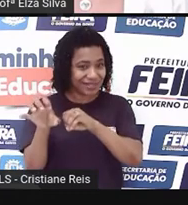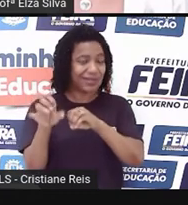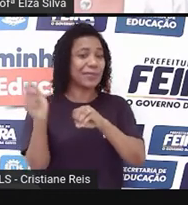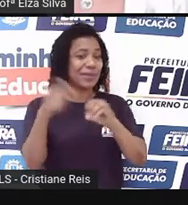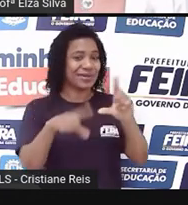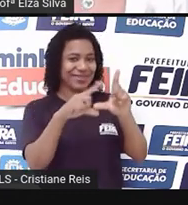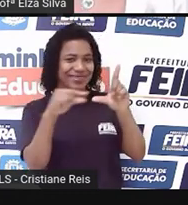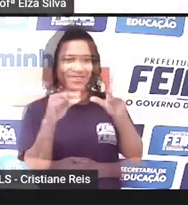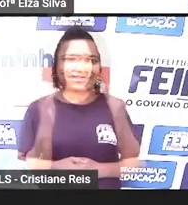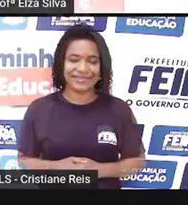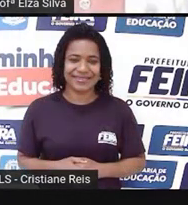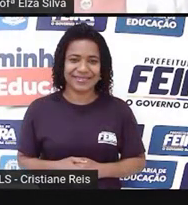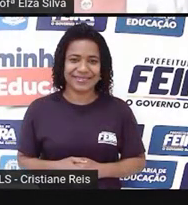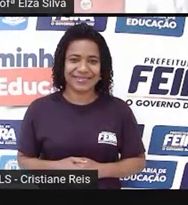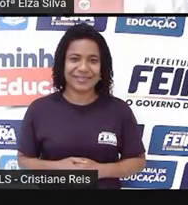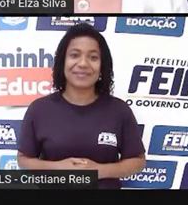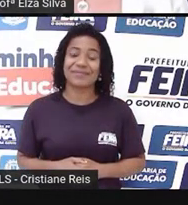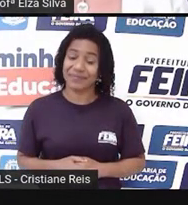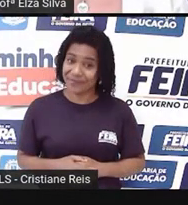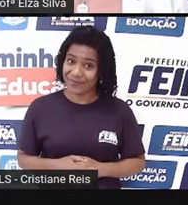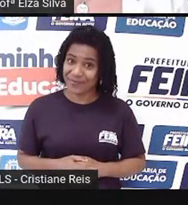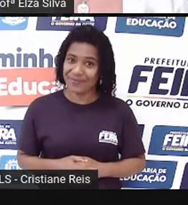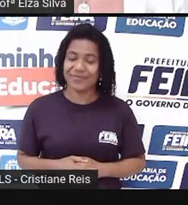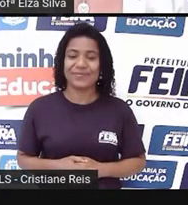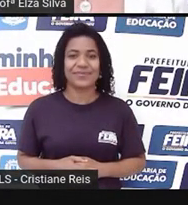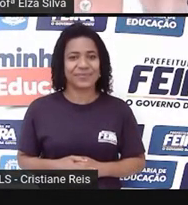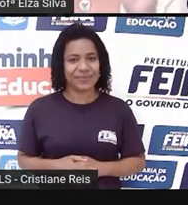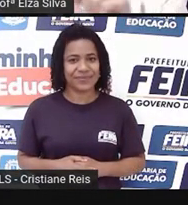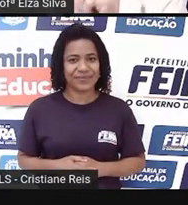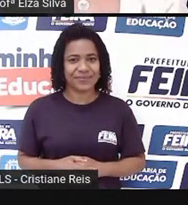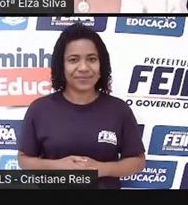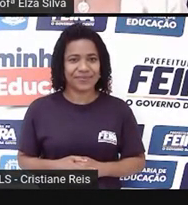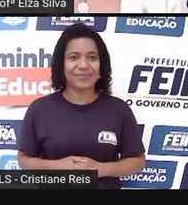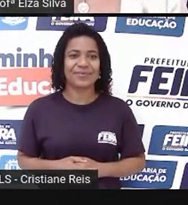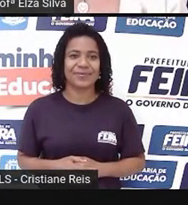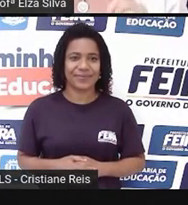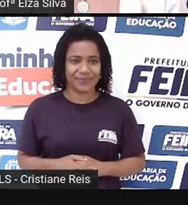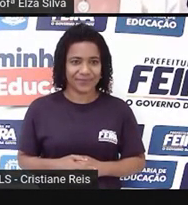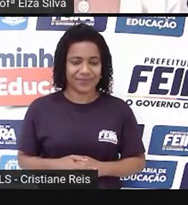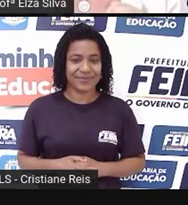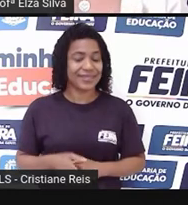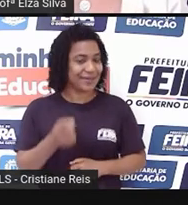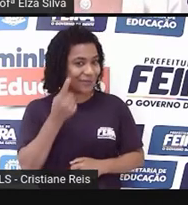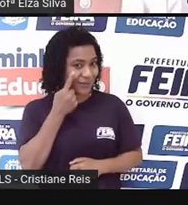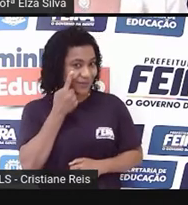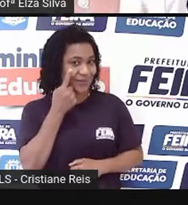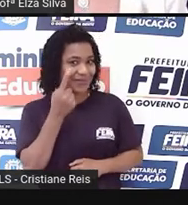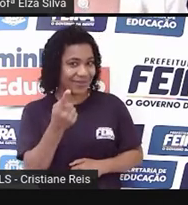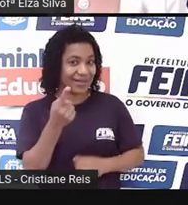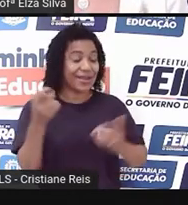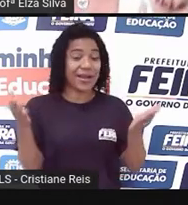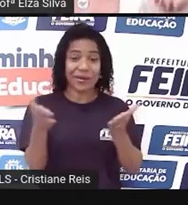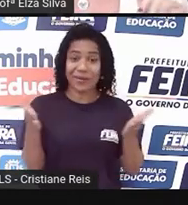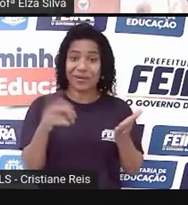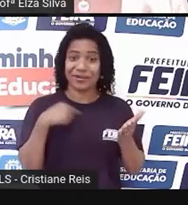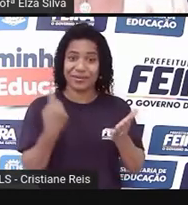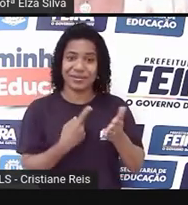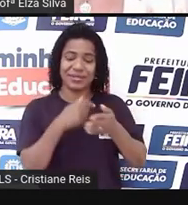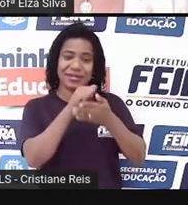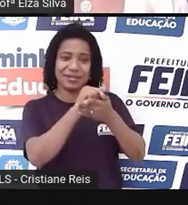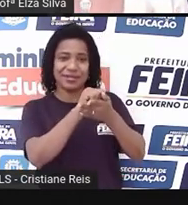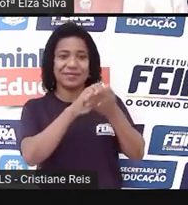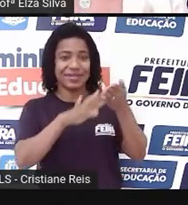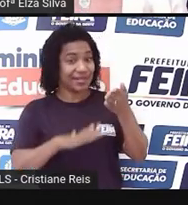Let's go. So, let's practice. You can do it. Então, chegou a hora do nosso desafio. Vamos